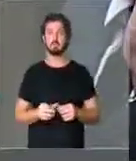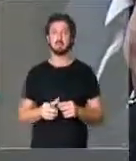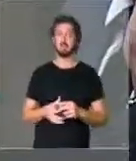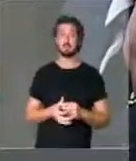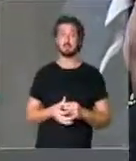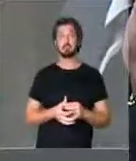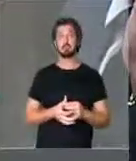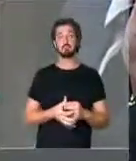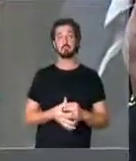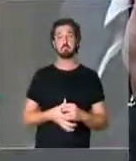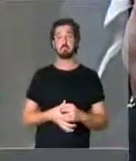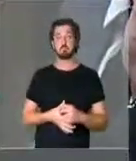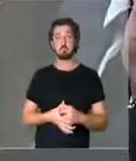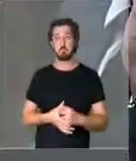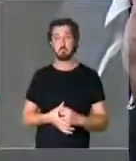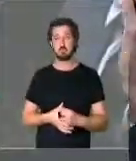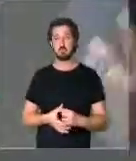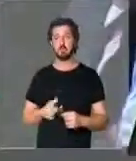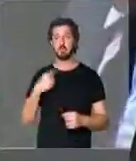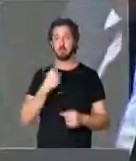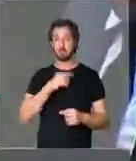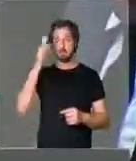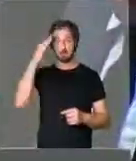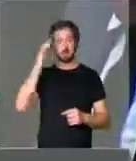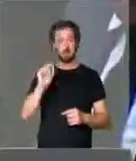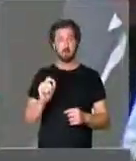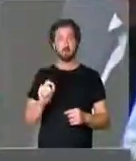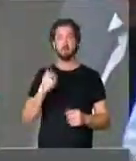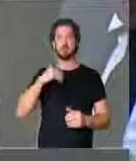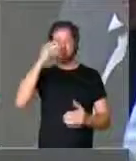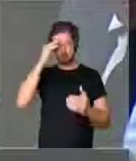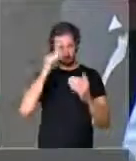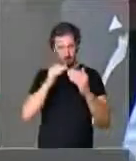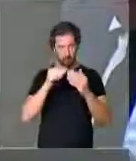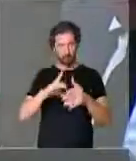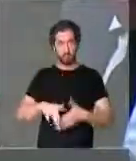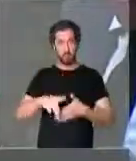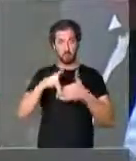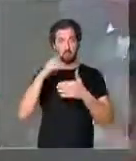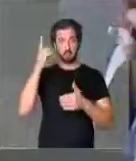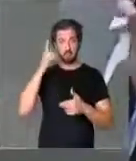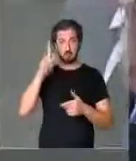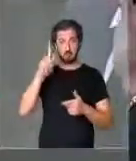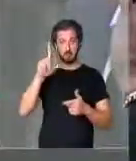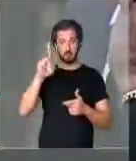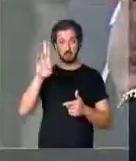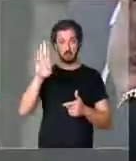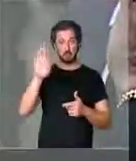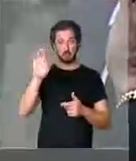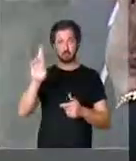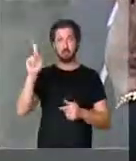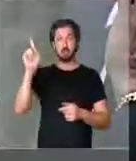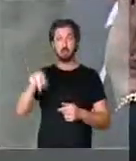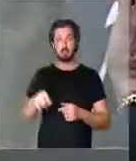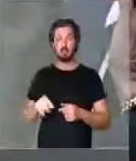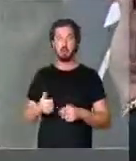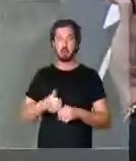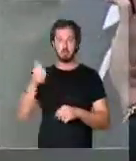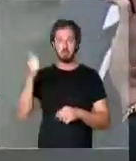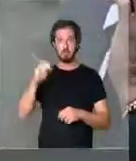nós entendemos também, concordando com o nosso líder, deputado Glauber, que o ideal seria essa